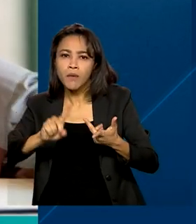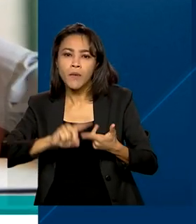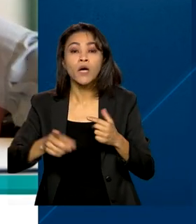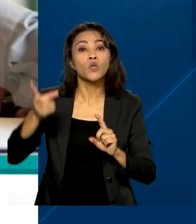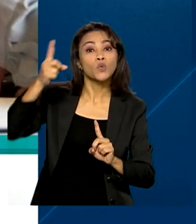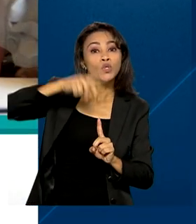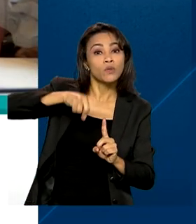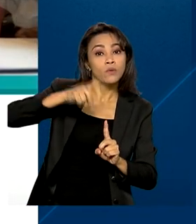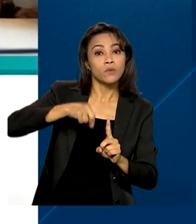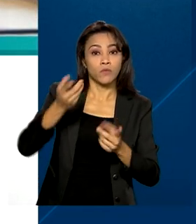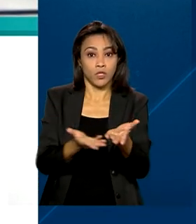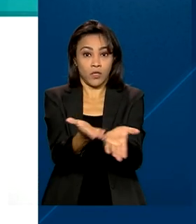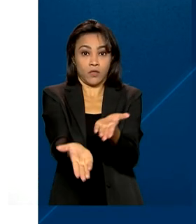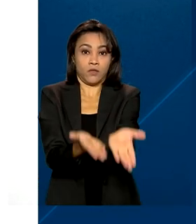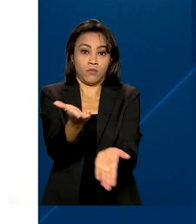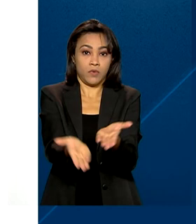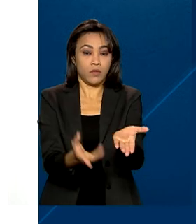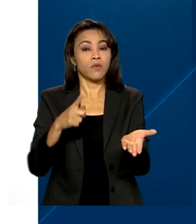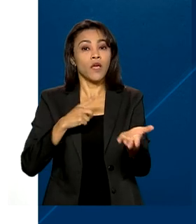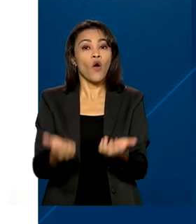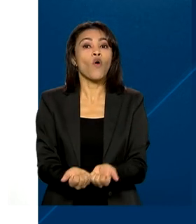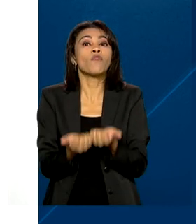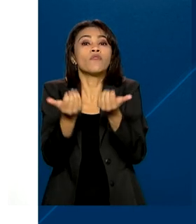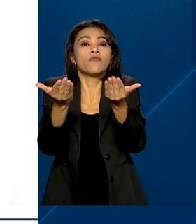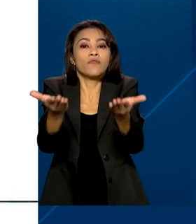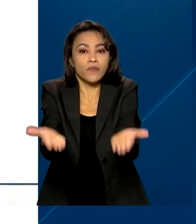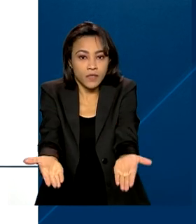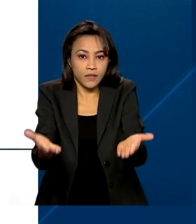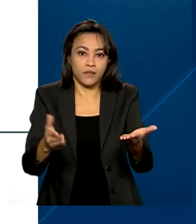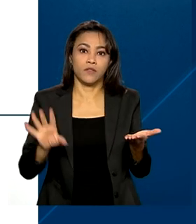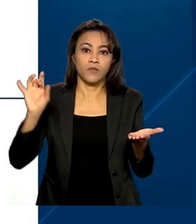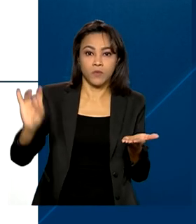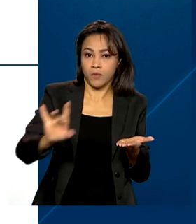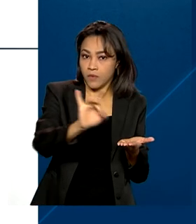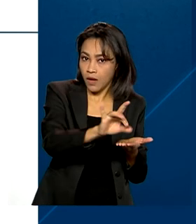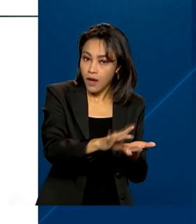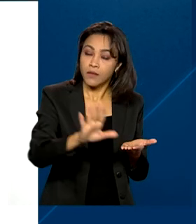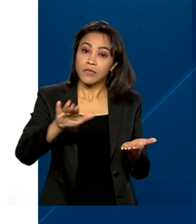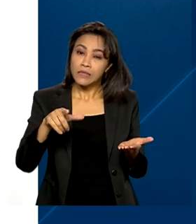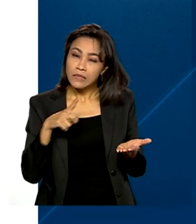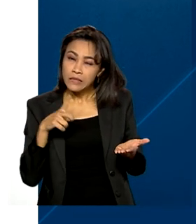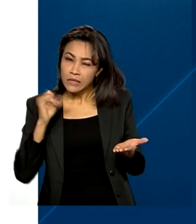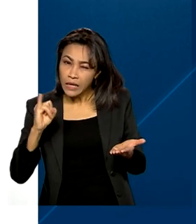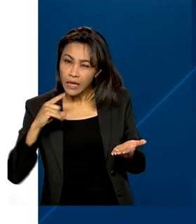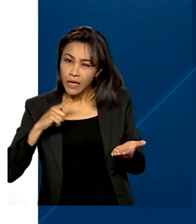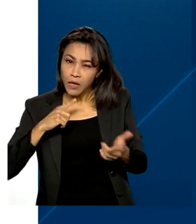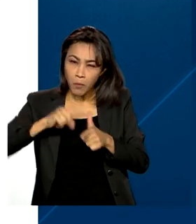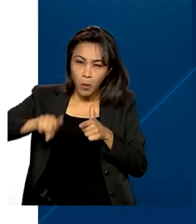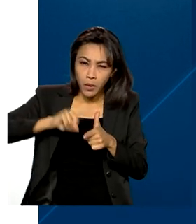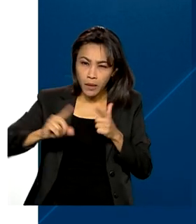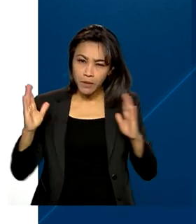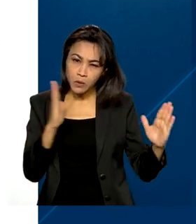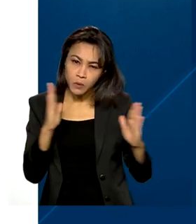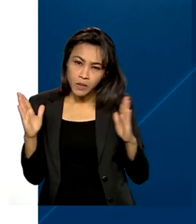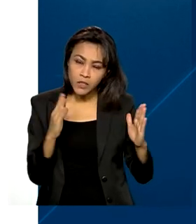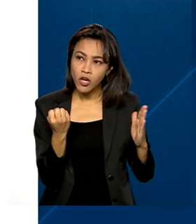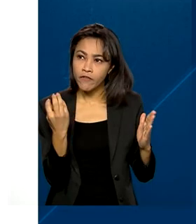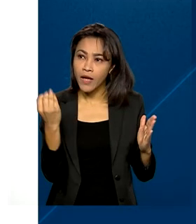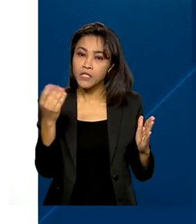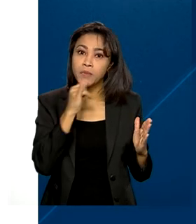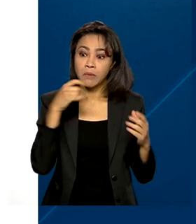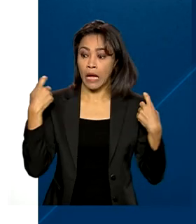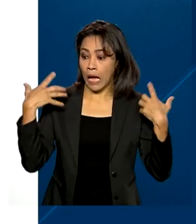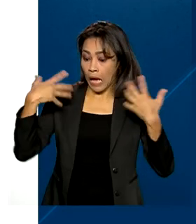tipos de serviços que são oferecidos de acordo com a necessidade, quando há algum problema durante a viagem, como